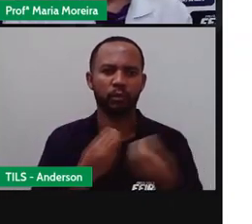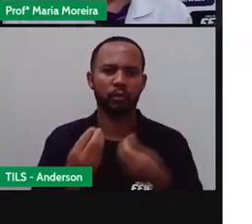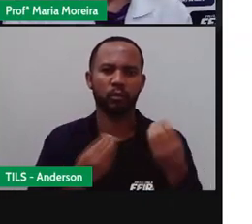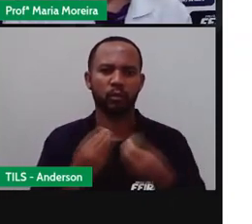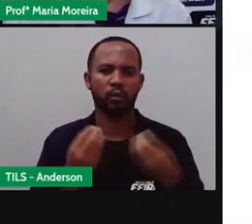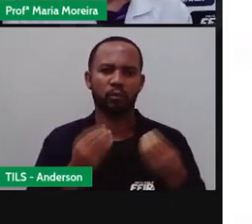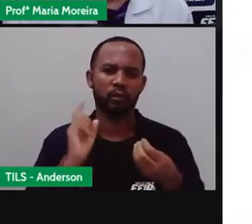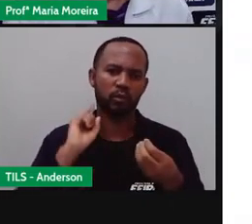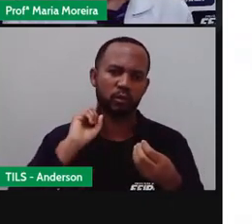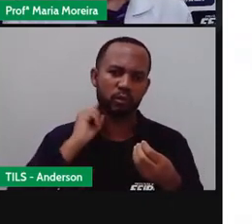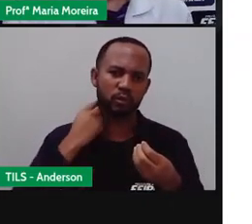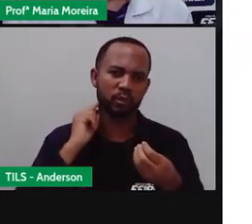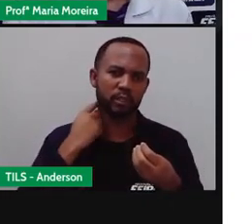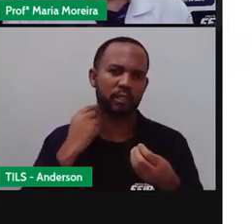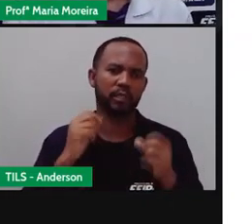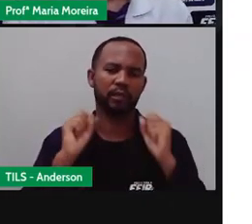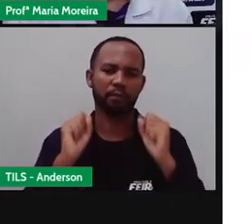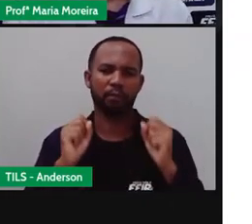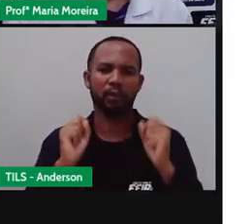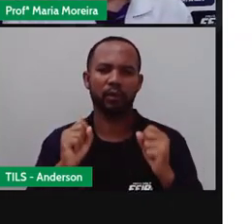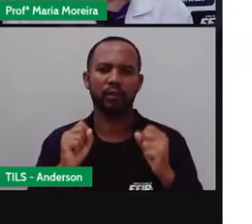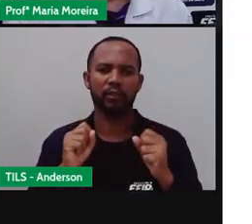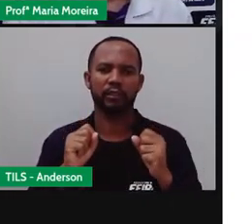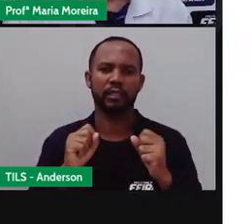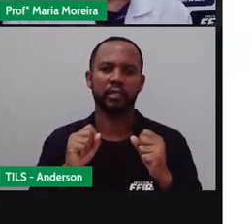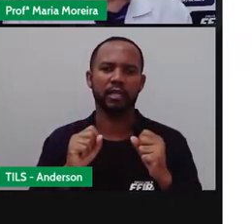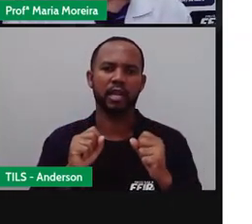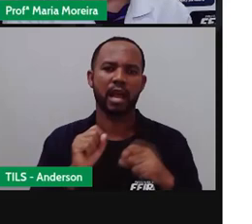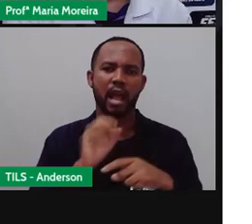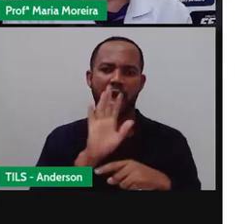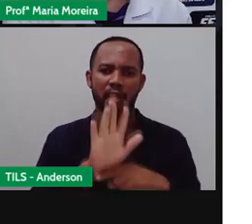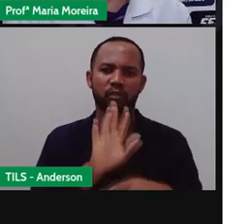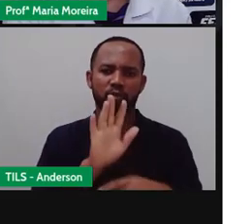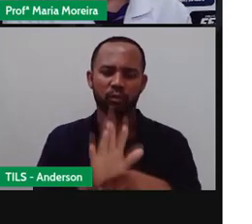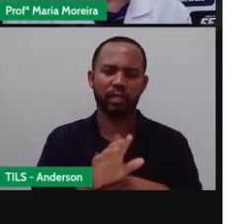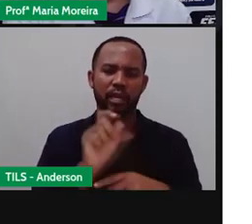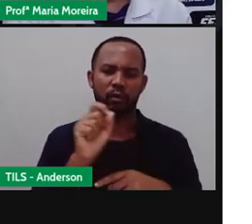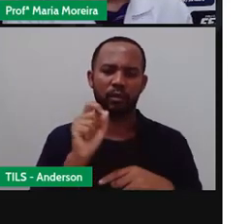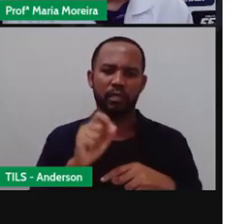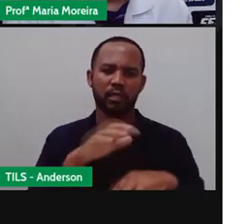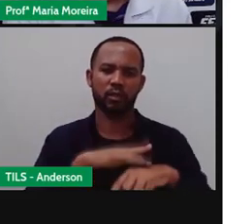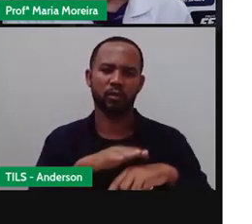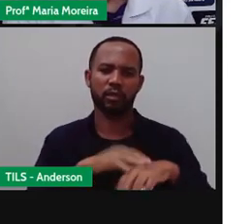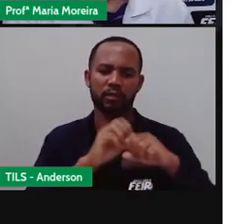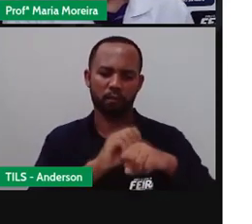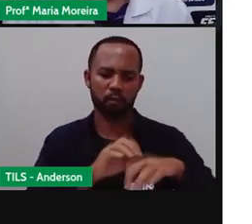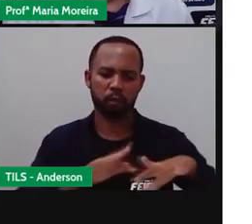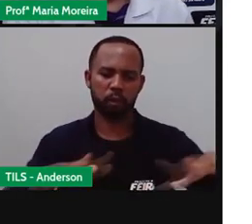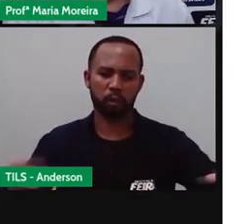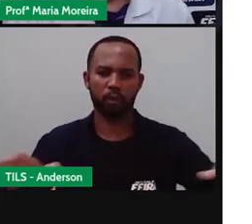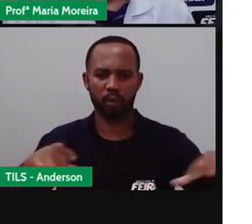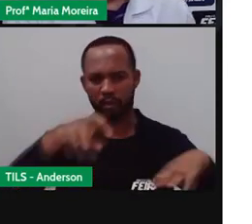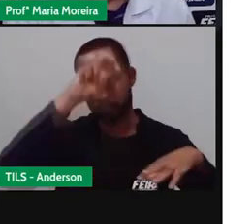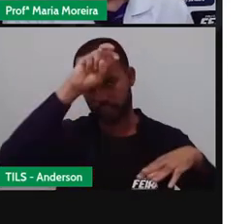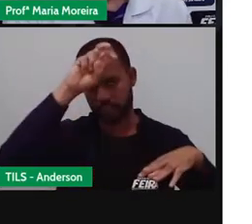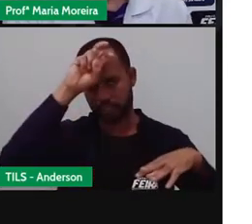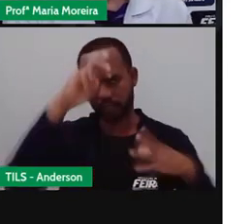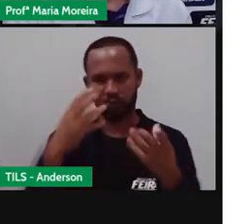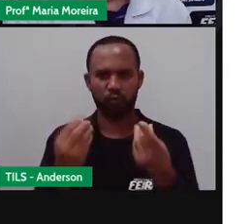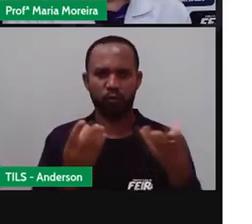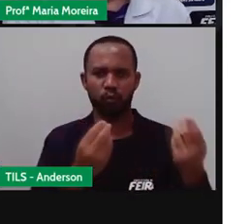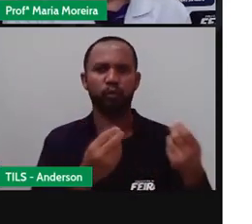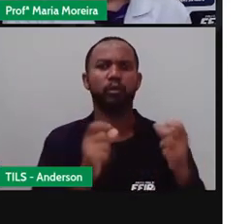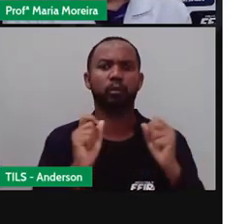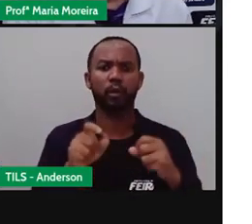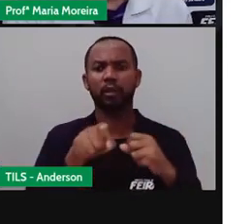incorreto dos resíduos pode contribuir para a ocorrência de epidemias e problemas ambientais. Em